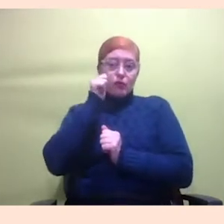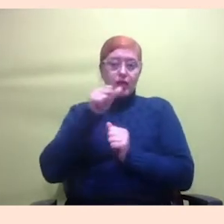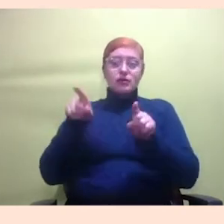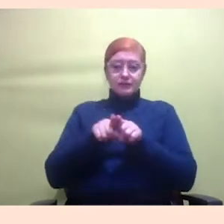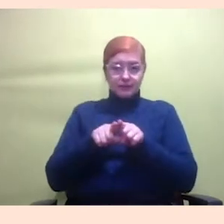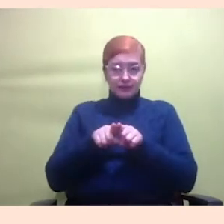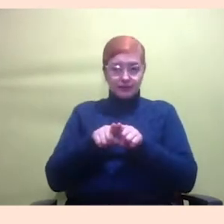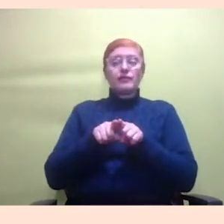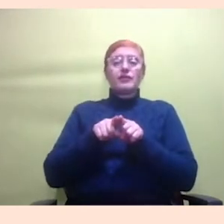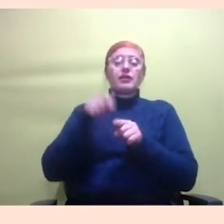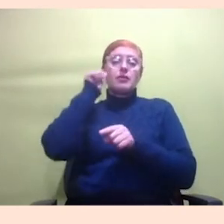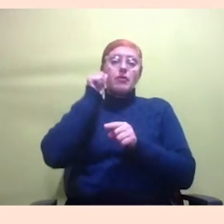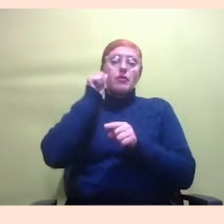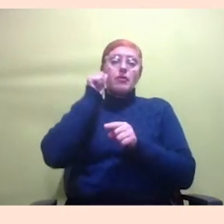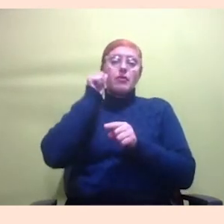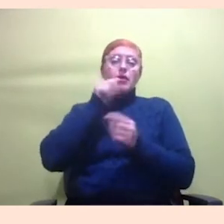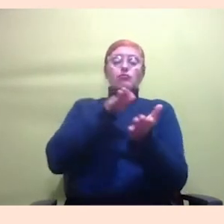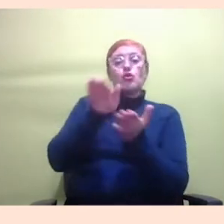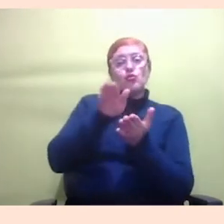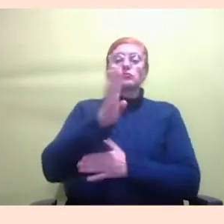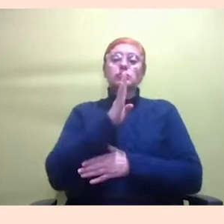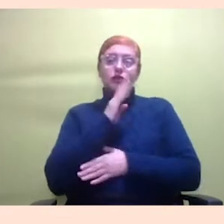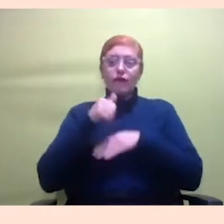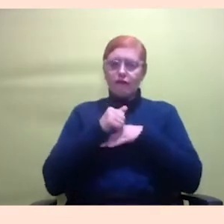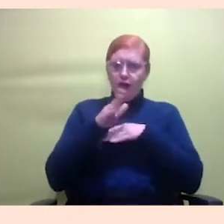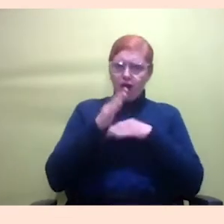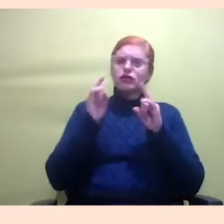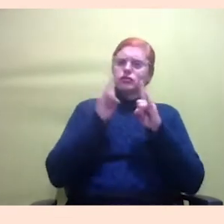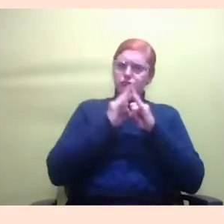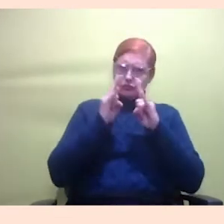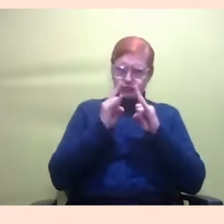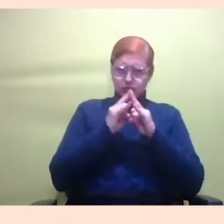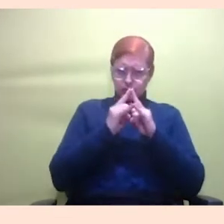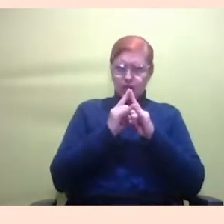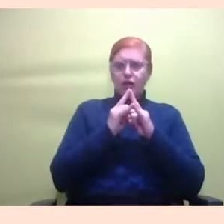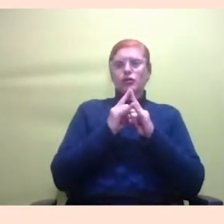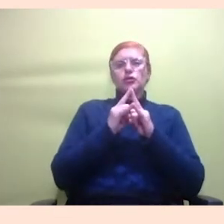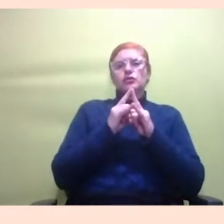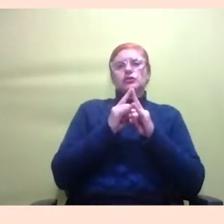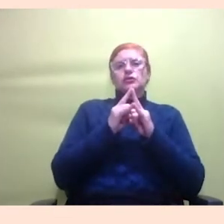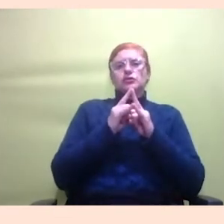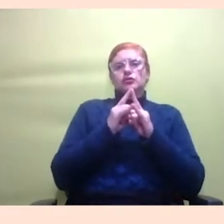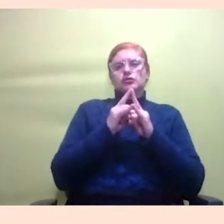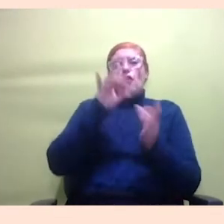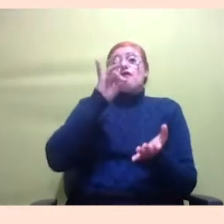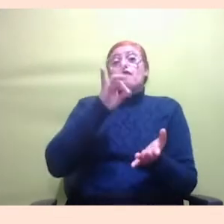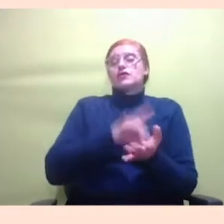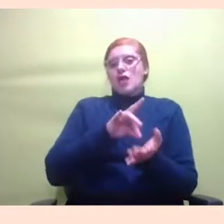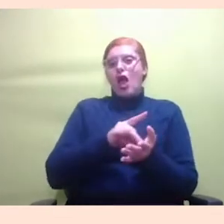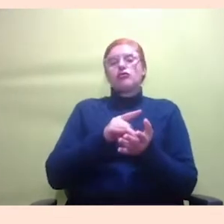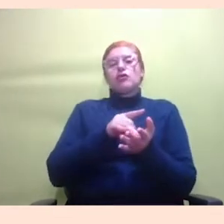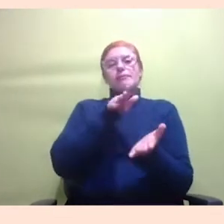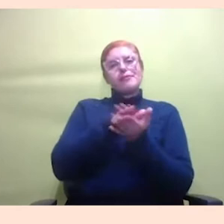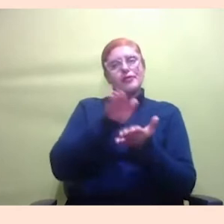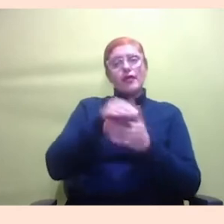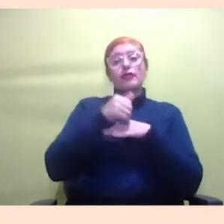produzir conhecimento fora das instituições de ensino legitimadas, então, produzir conhecimento fora da